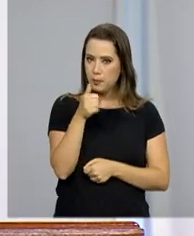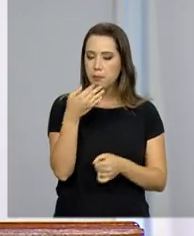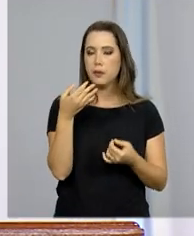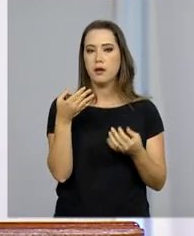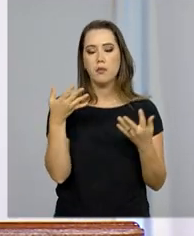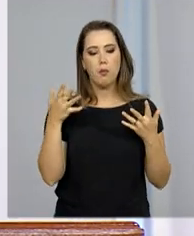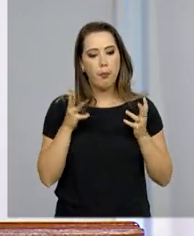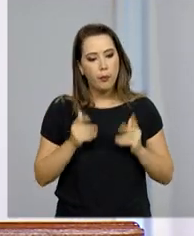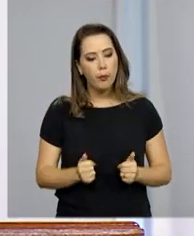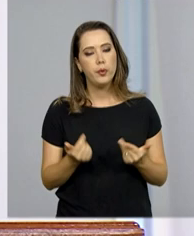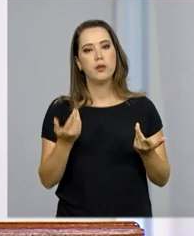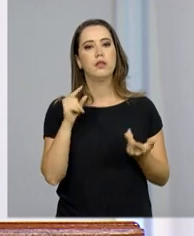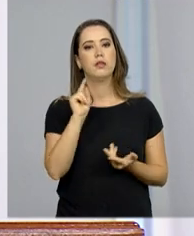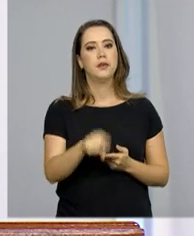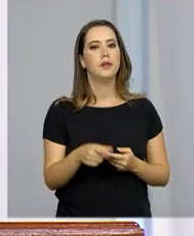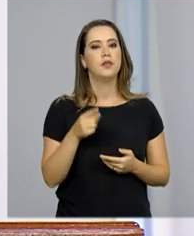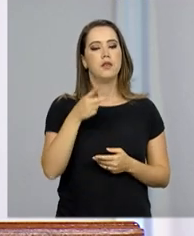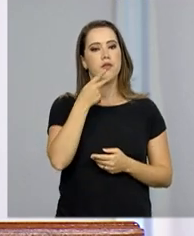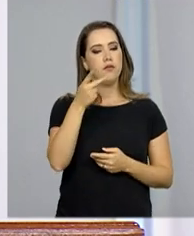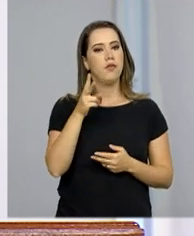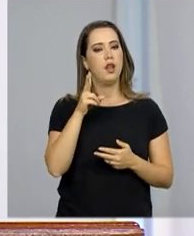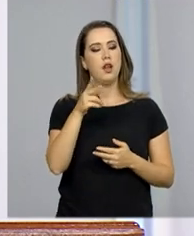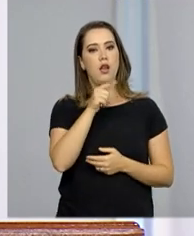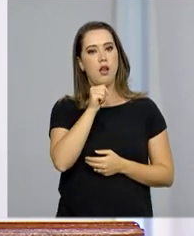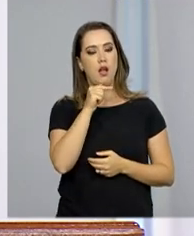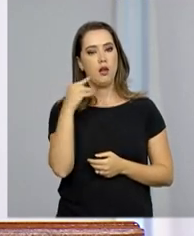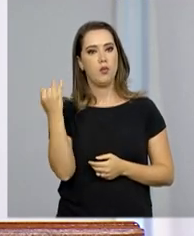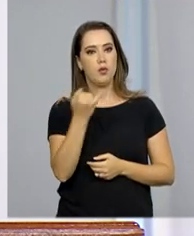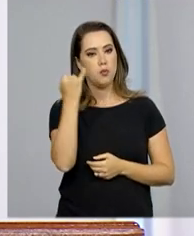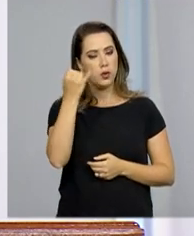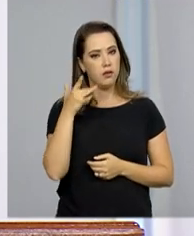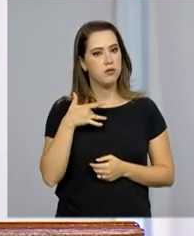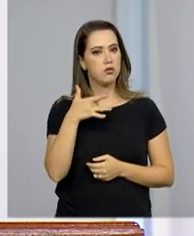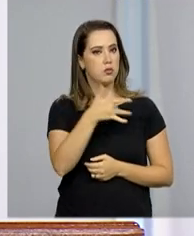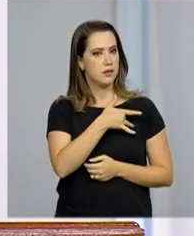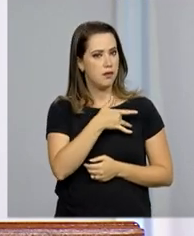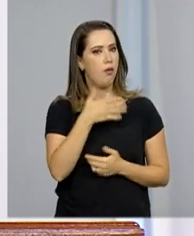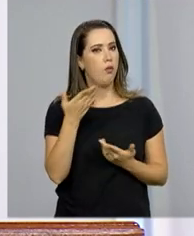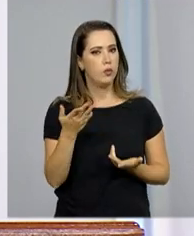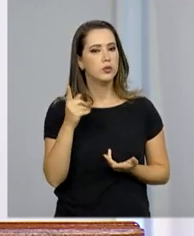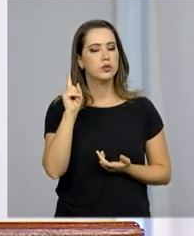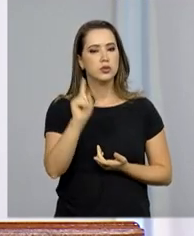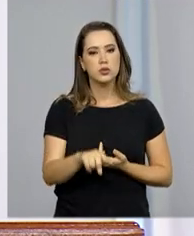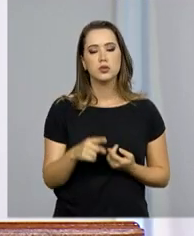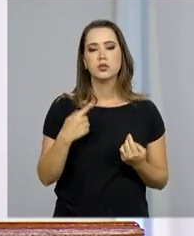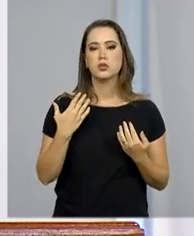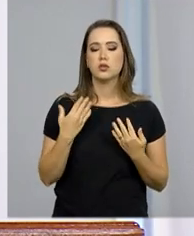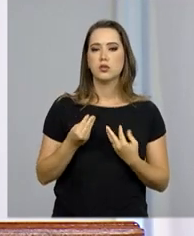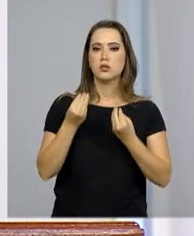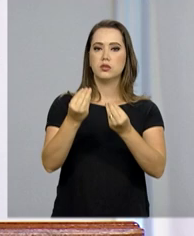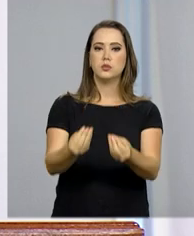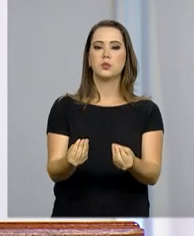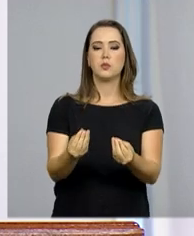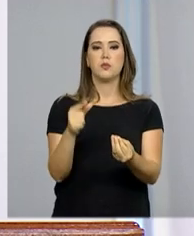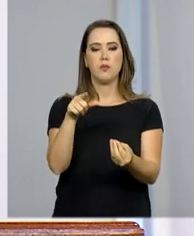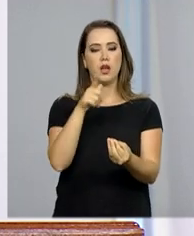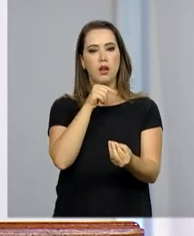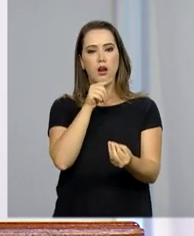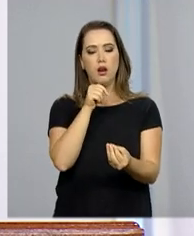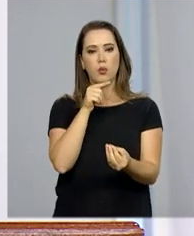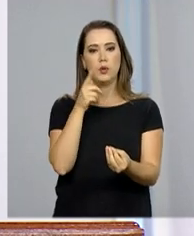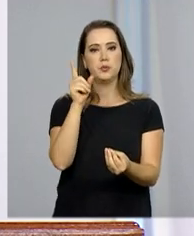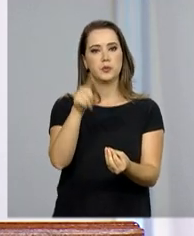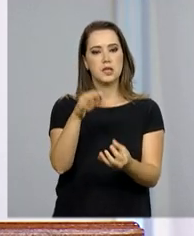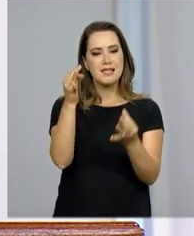nessa matéria, está se falando numa matéria referente à saúde, praticamente. Ou seja, garantir uma água